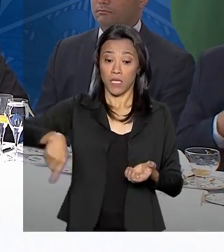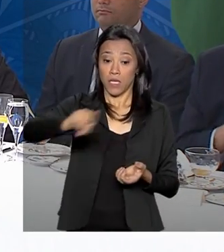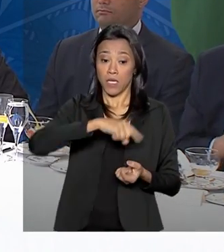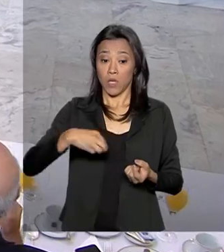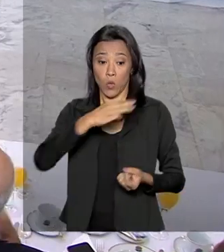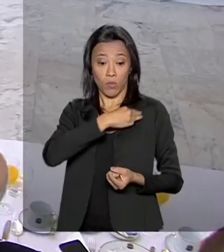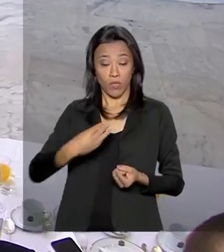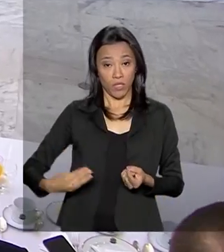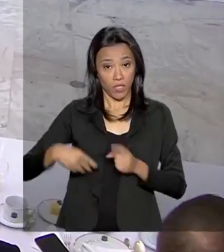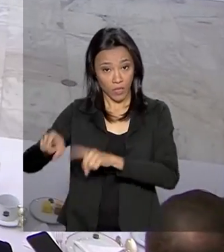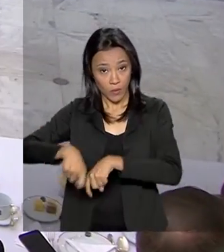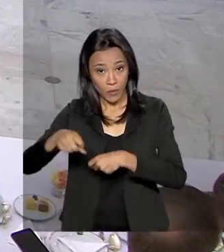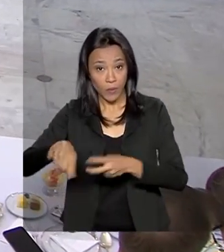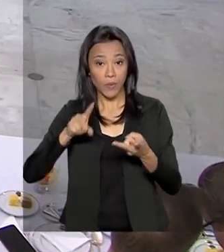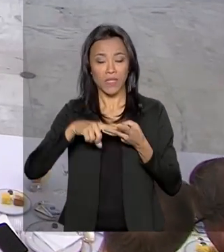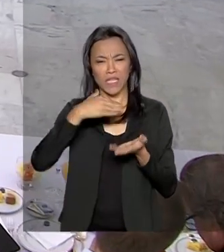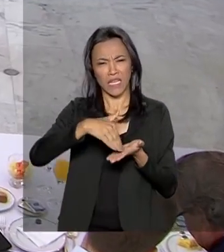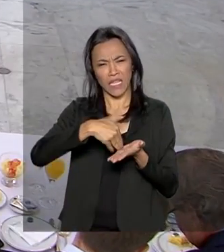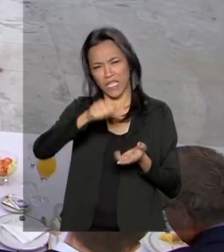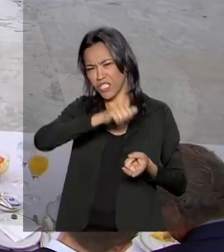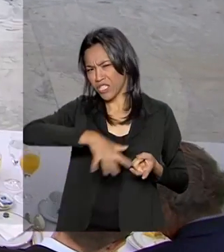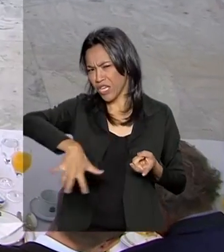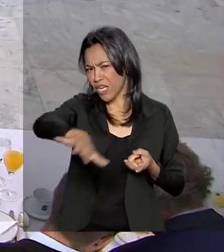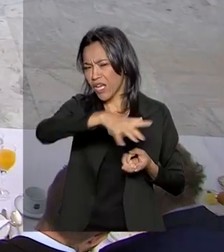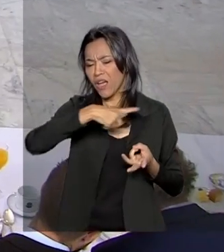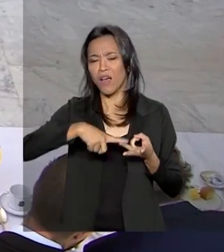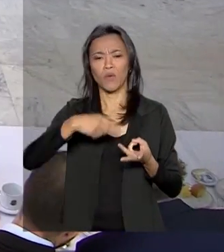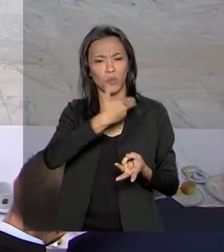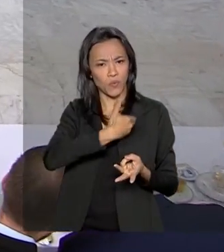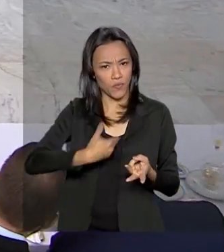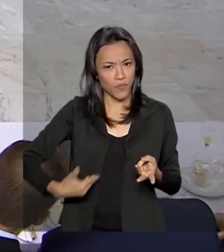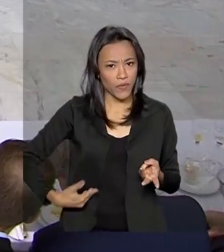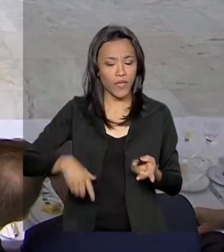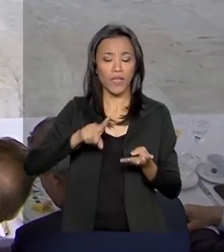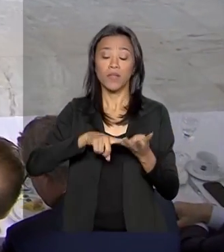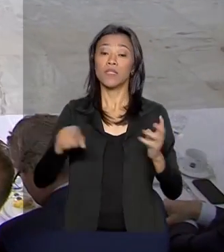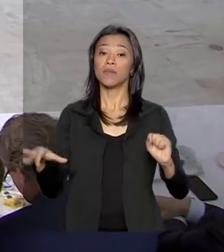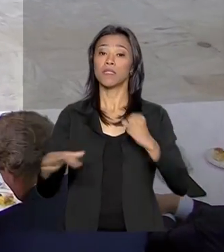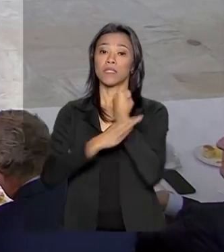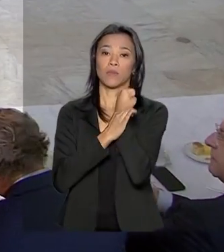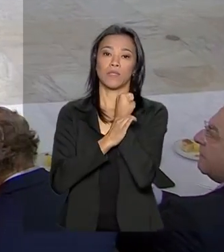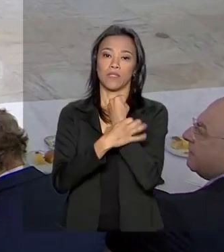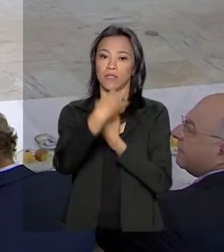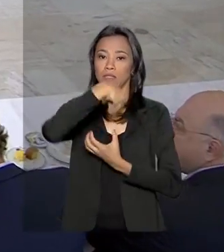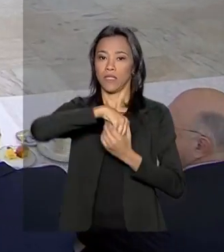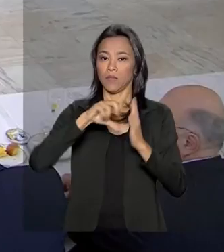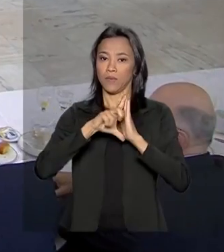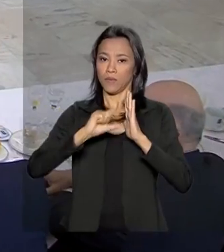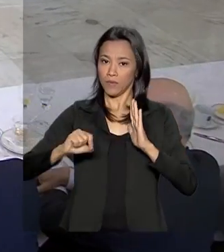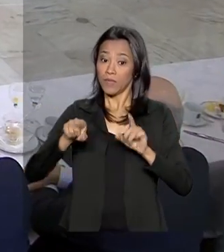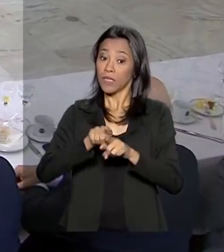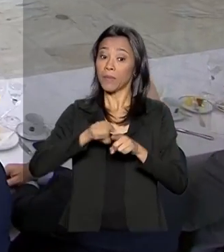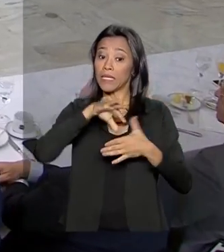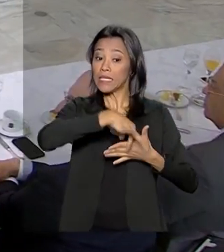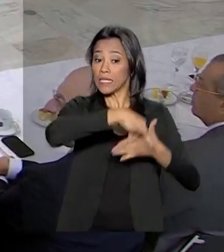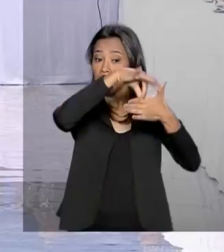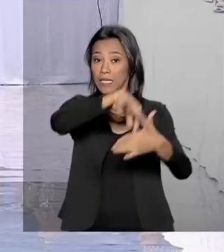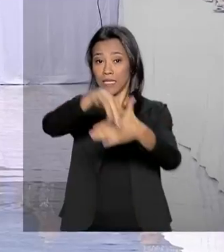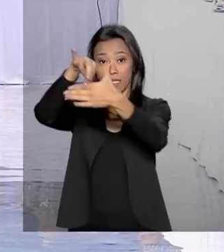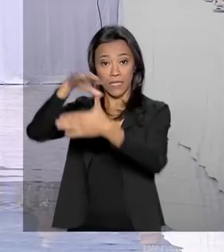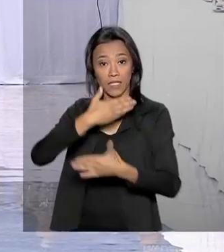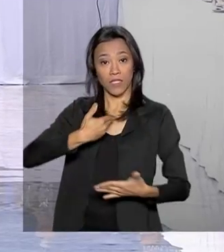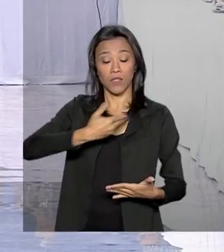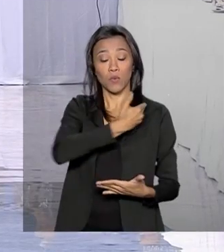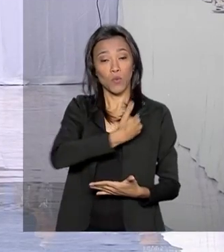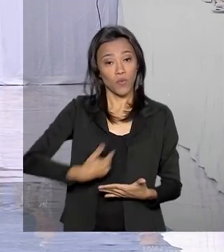Agricultura, da Secretaria Geral, da Secretaria de Governo e do Gabinete de Segurança Institucional. Com os líderes do governo na Câmara,